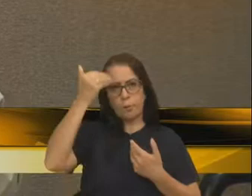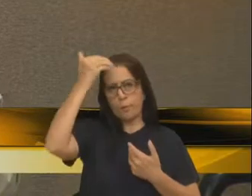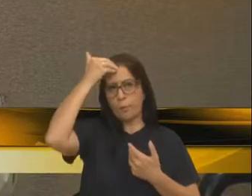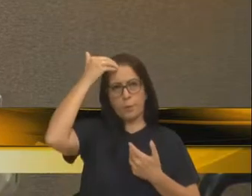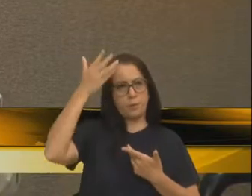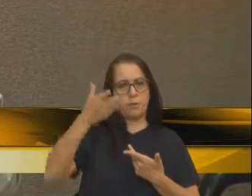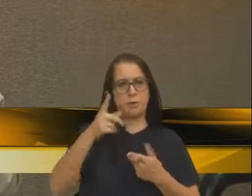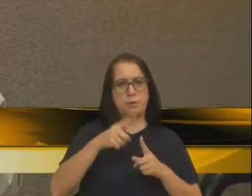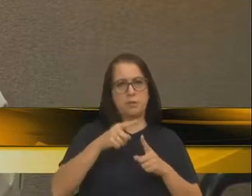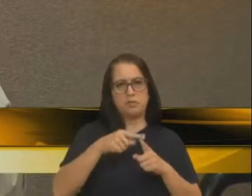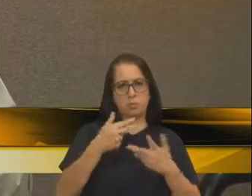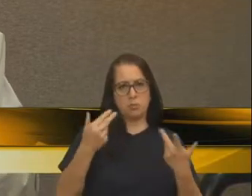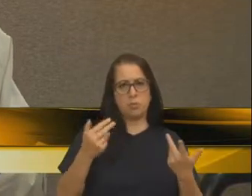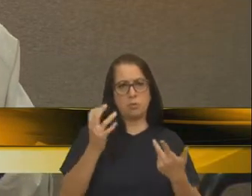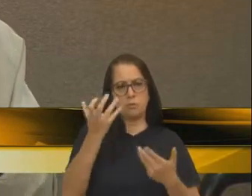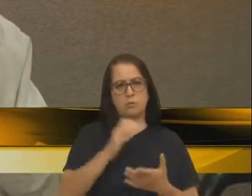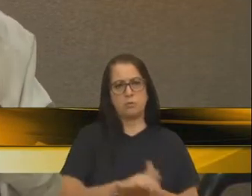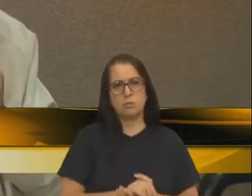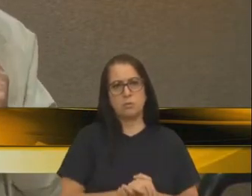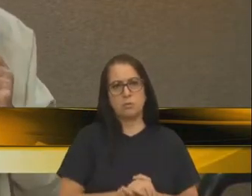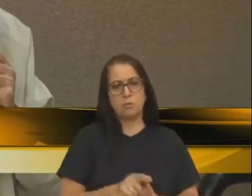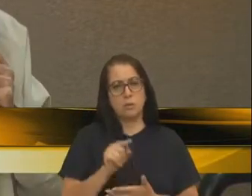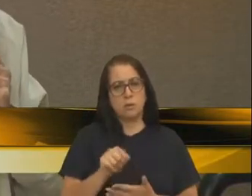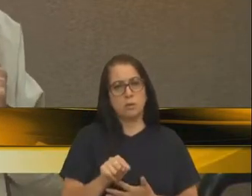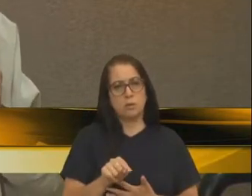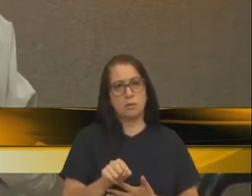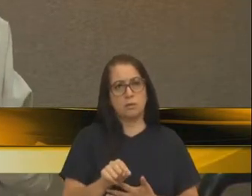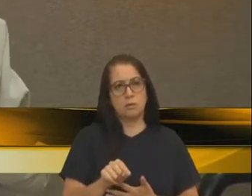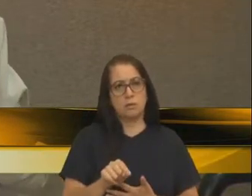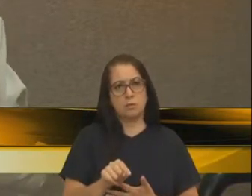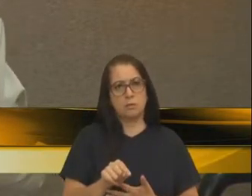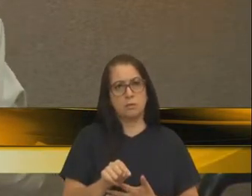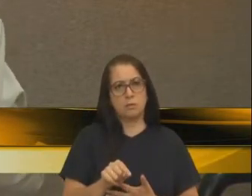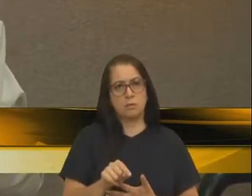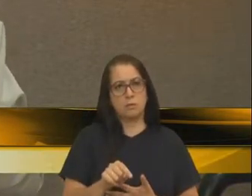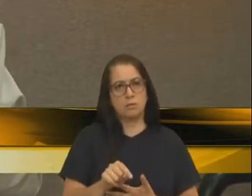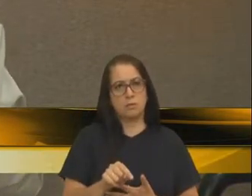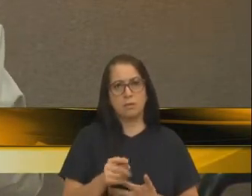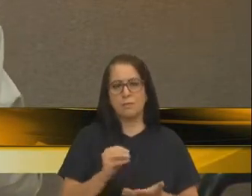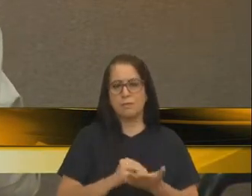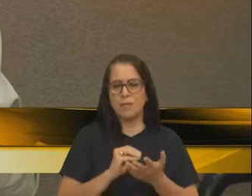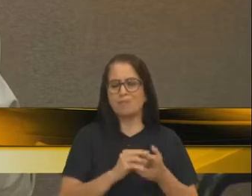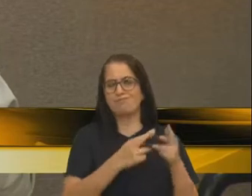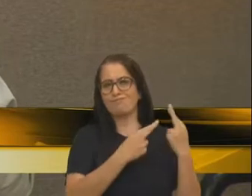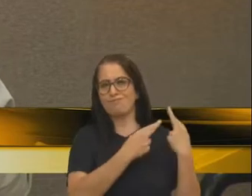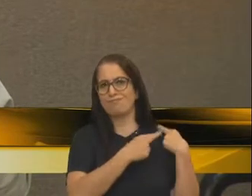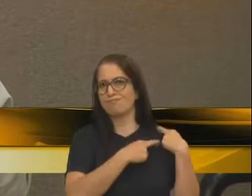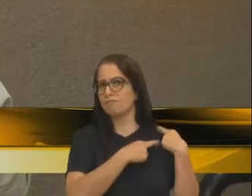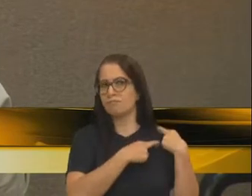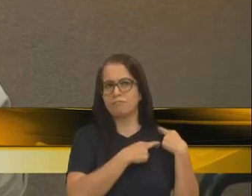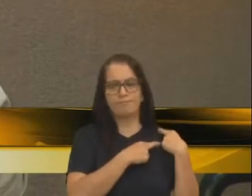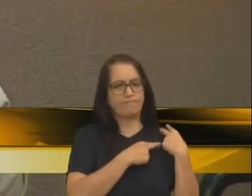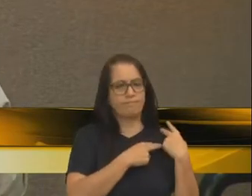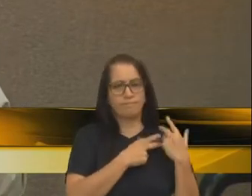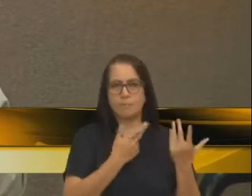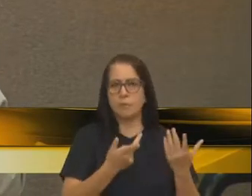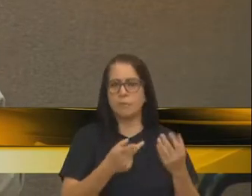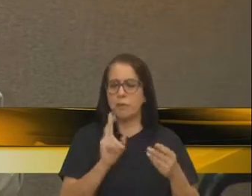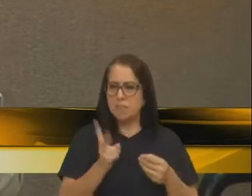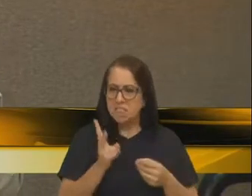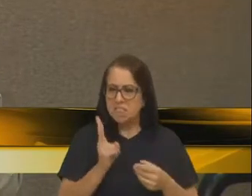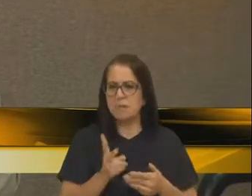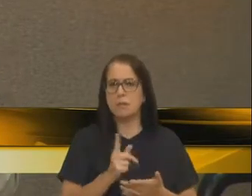esse tipo de situação aqui. Isso aqui é de uma inconsequência sem precedente, ficar toda